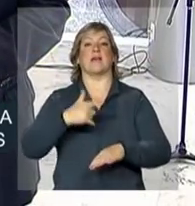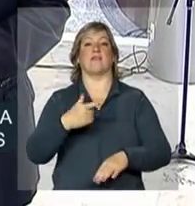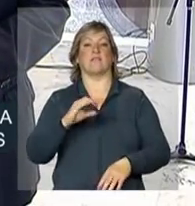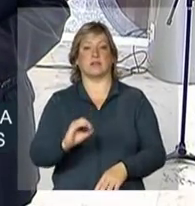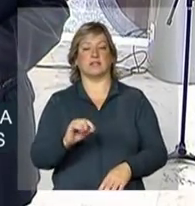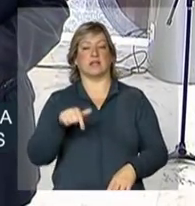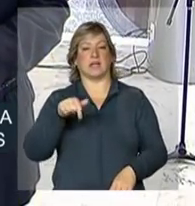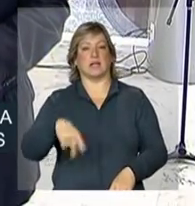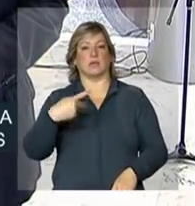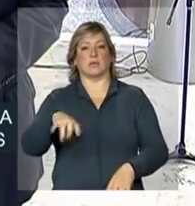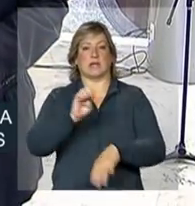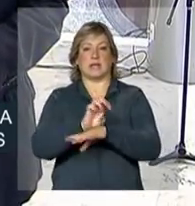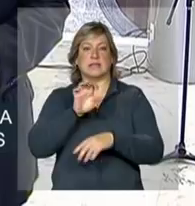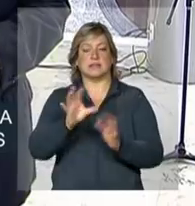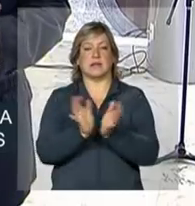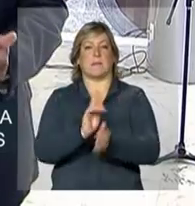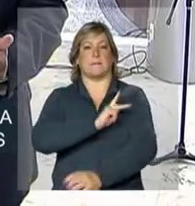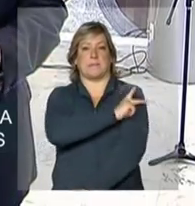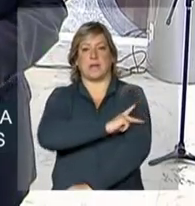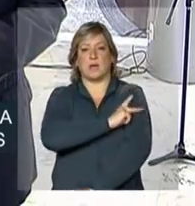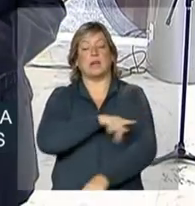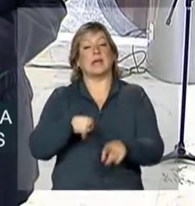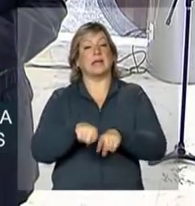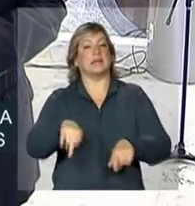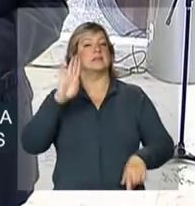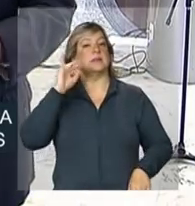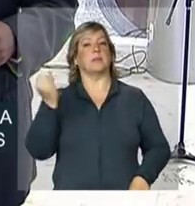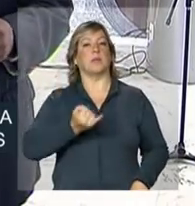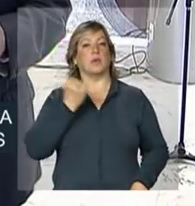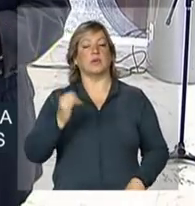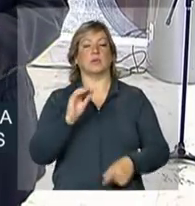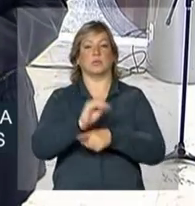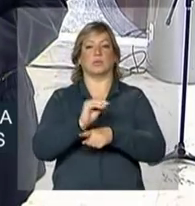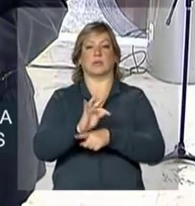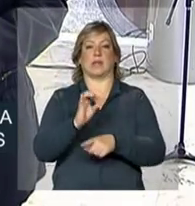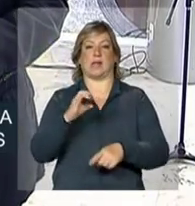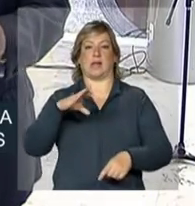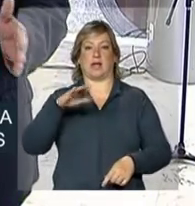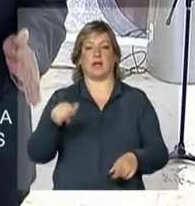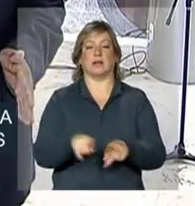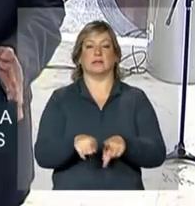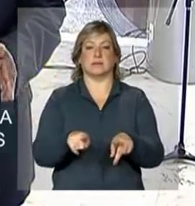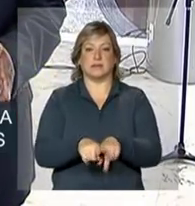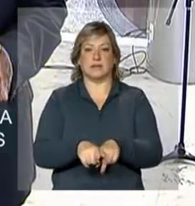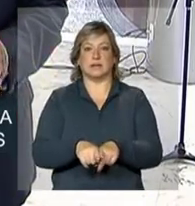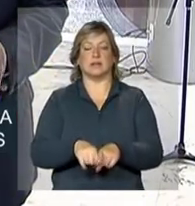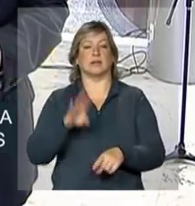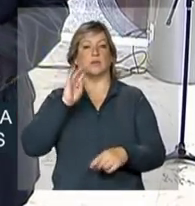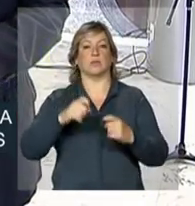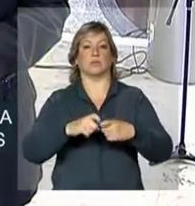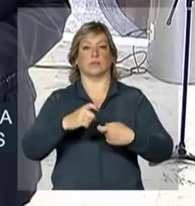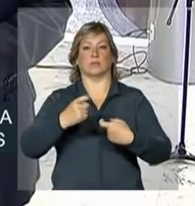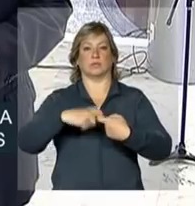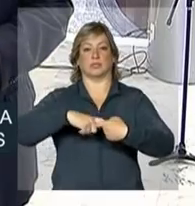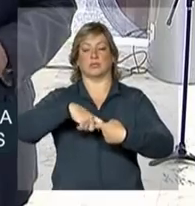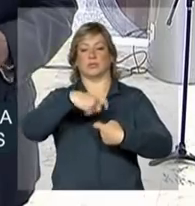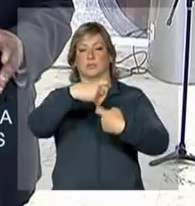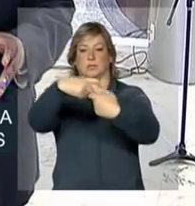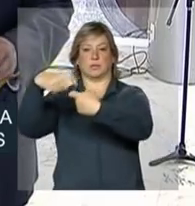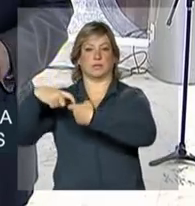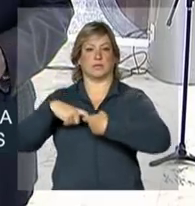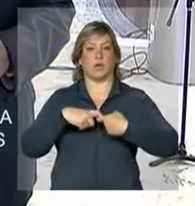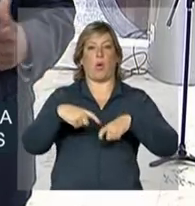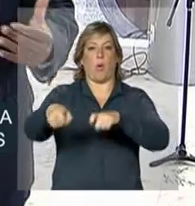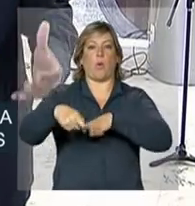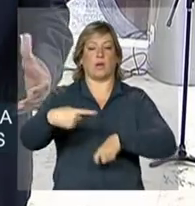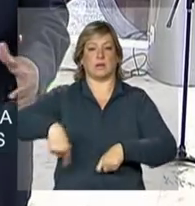aqui do estado do Piauí. Isso é importante para a assistência técnica e a extensão rural dessas comunidades e